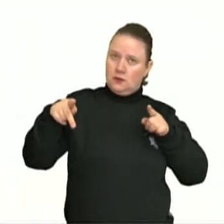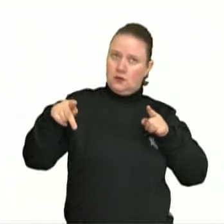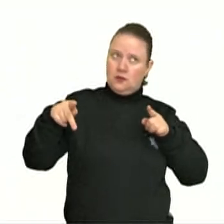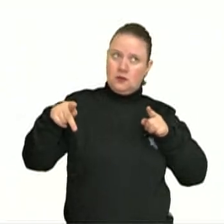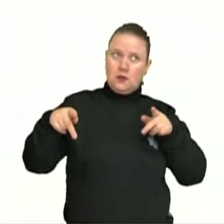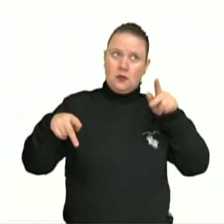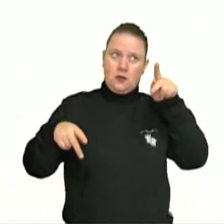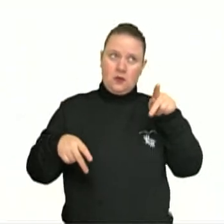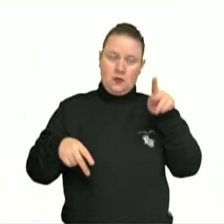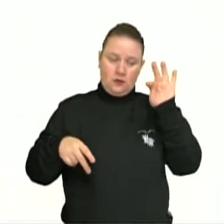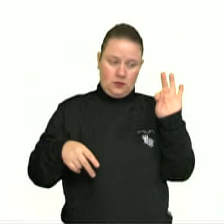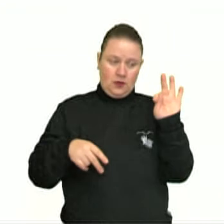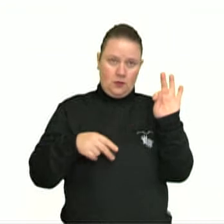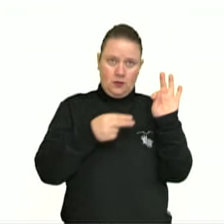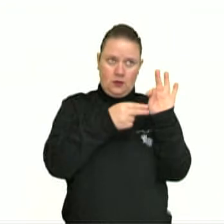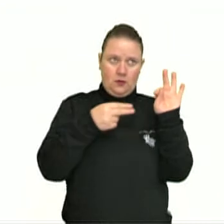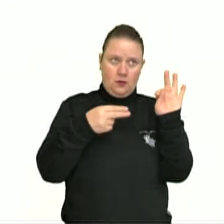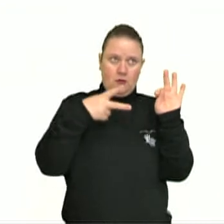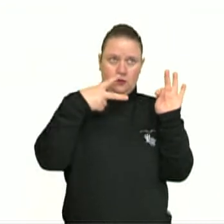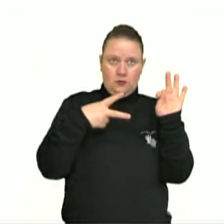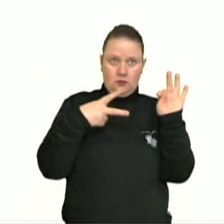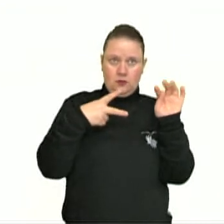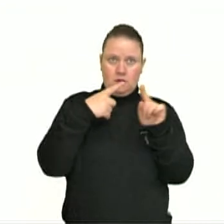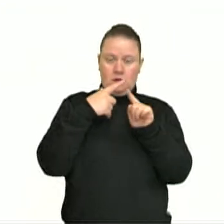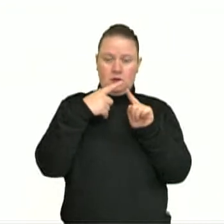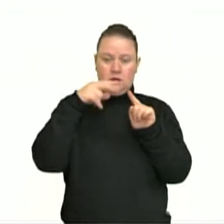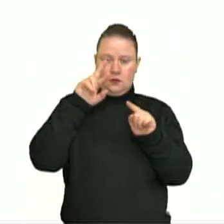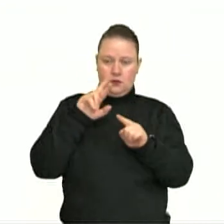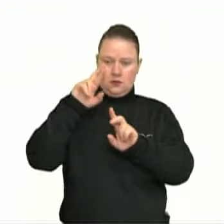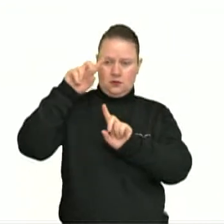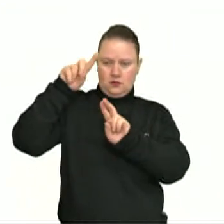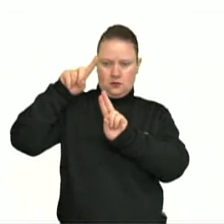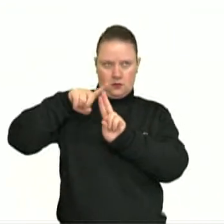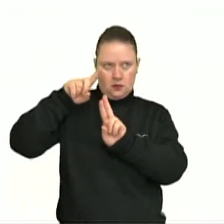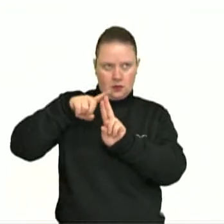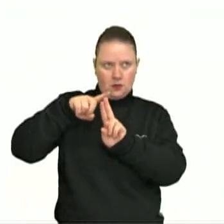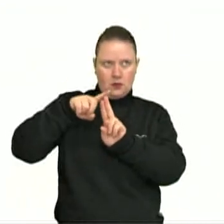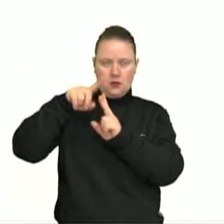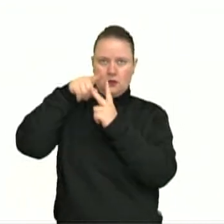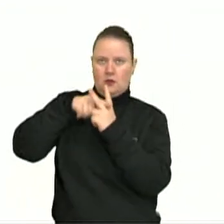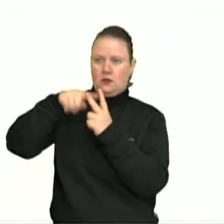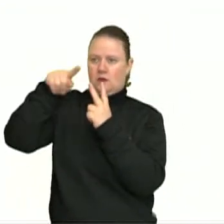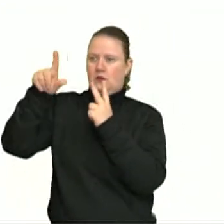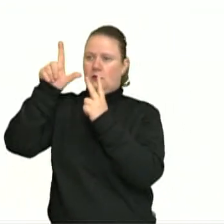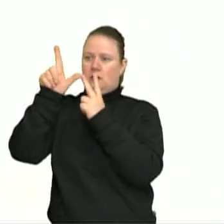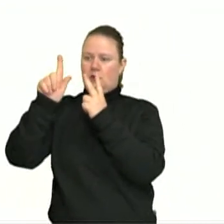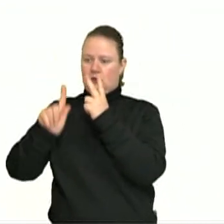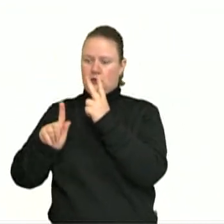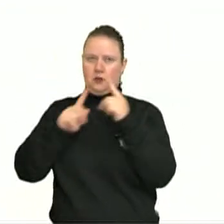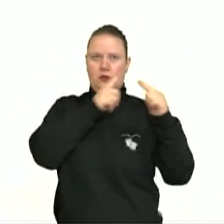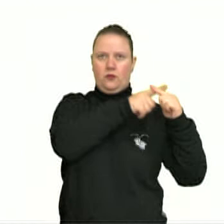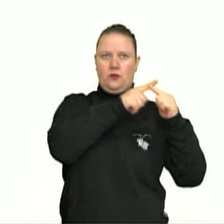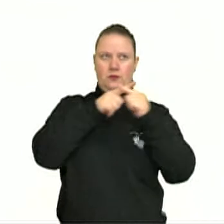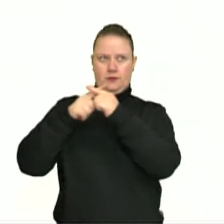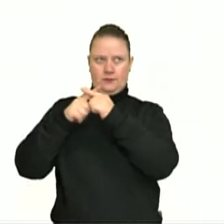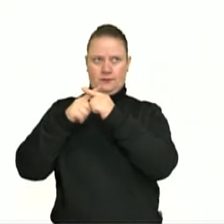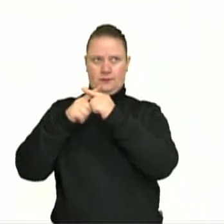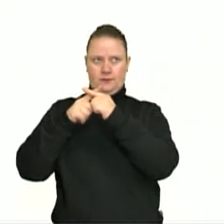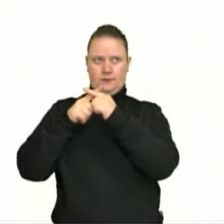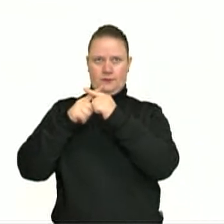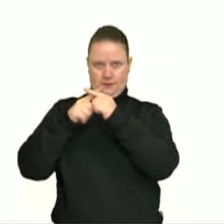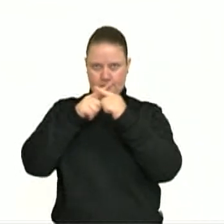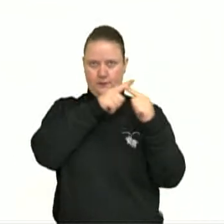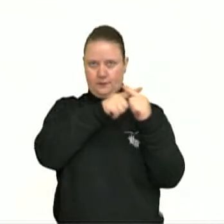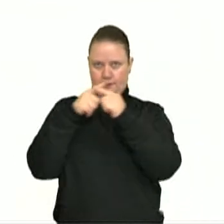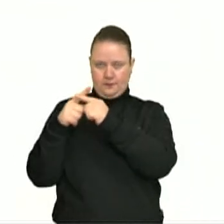raiz de L sobre G. Então, analisando essa expressão e entendendo aquele contexto do relógio, a gente vai ter